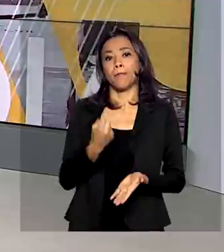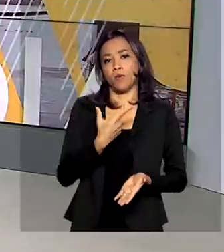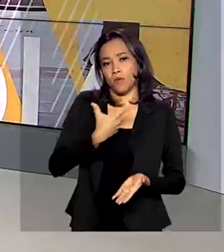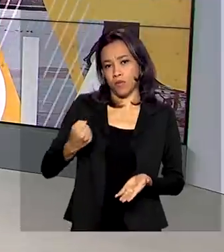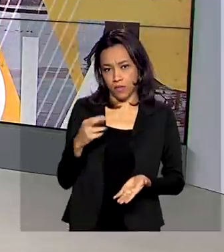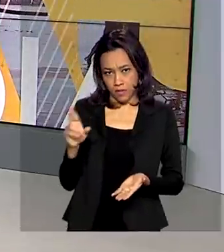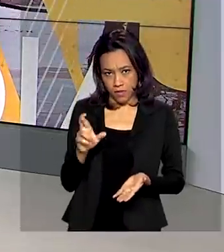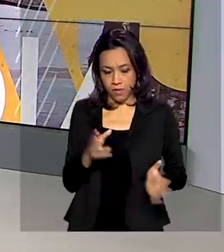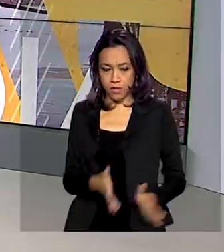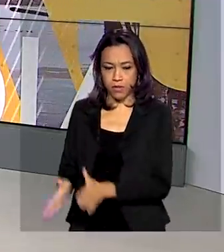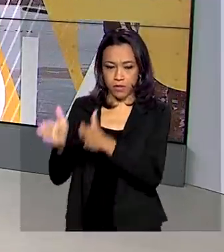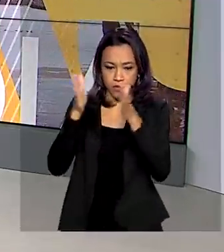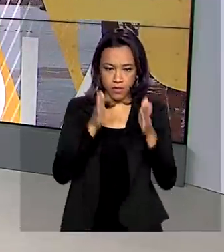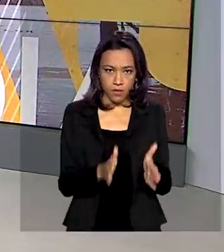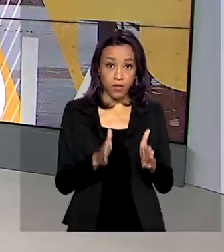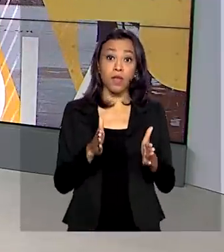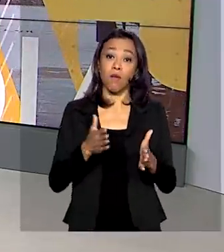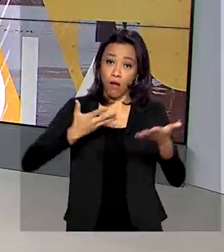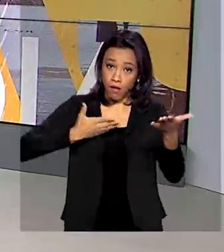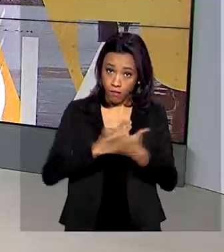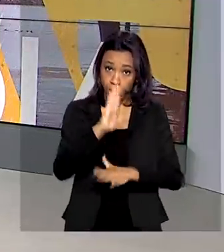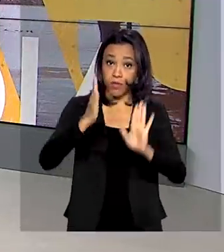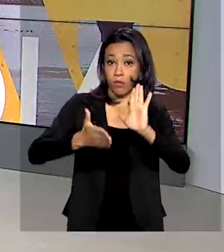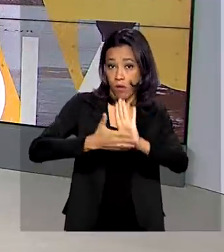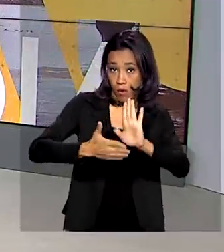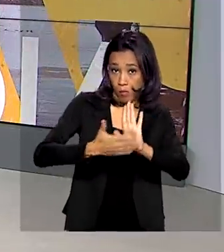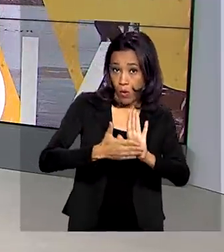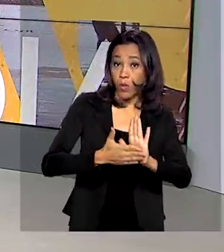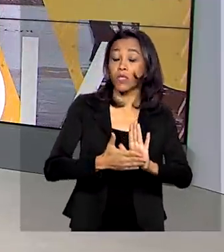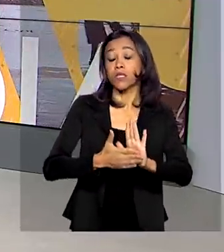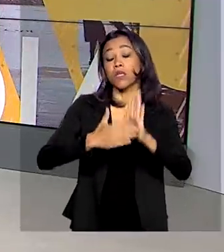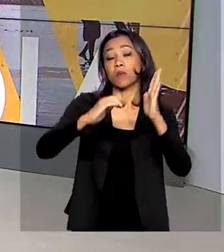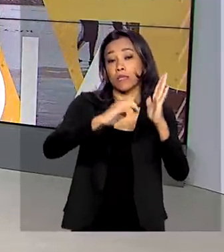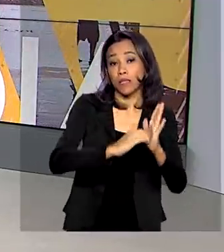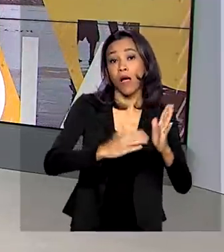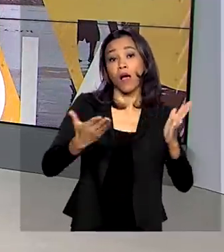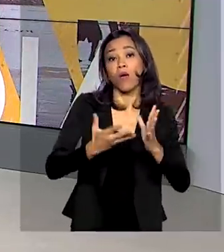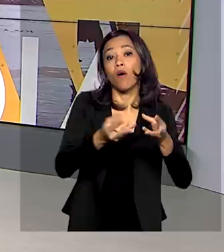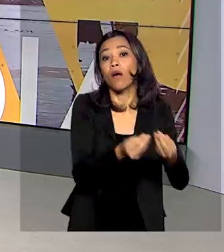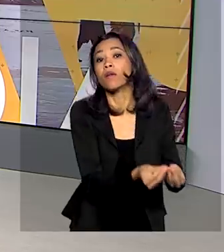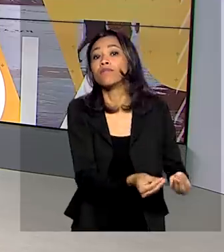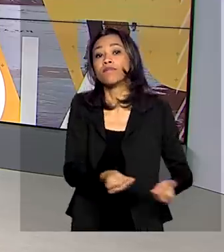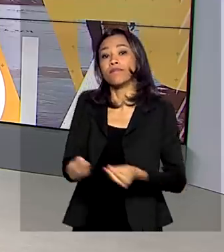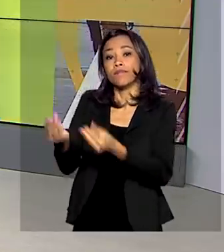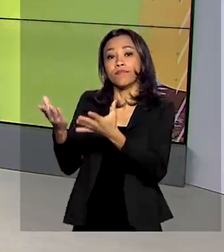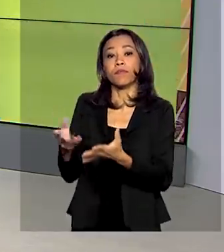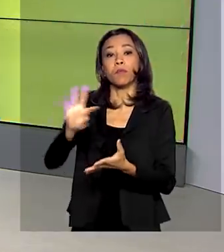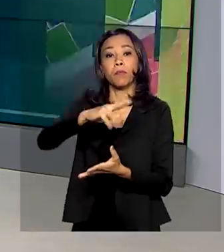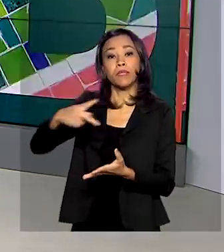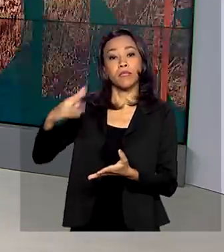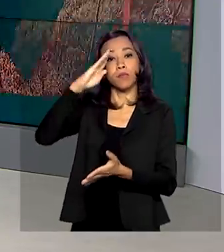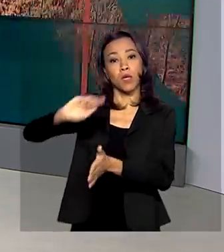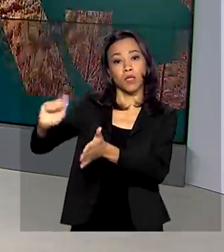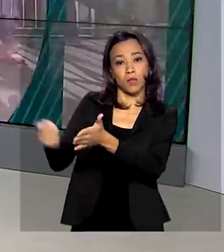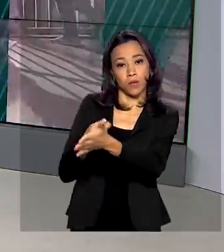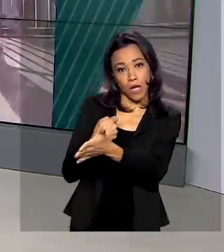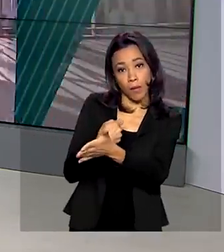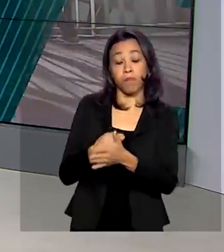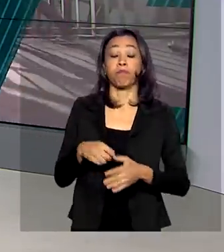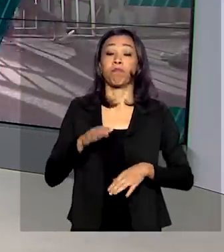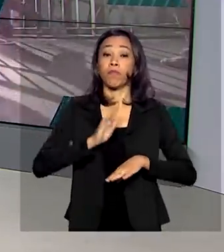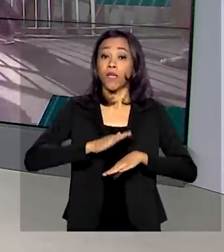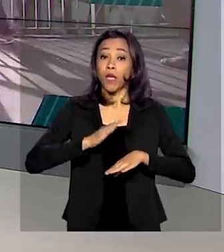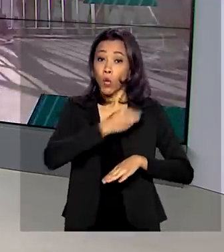E olha, com a aprovação da proposta no Senado, o projeto segue agora para sanção presidencial. De acordo com o ministro da